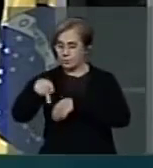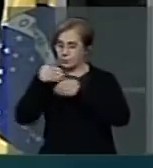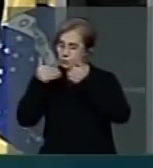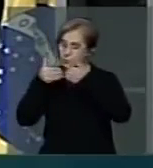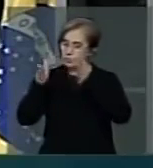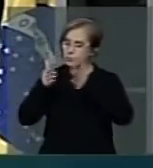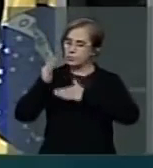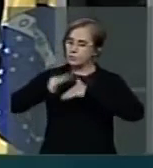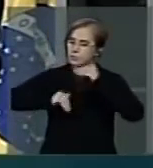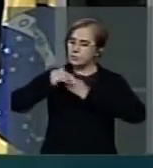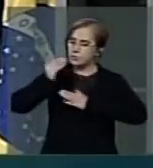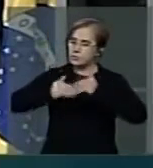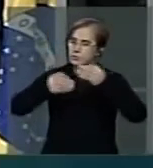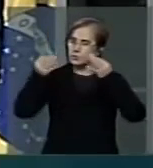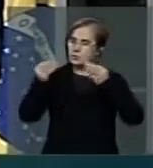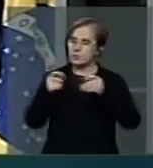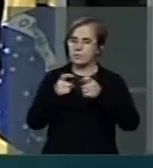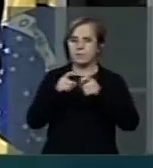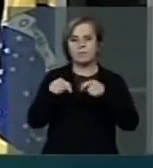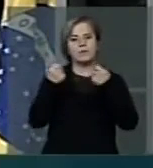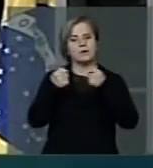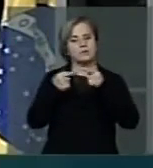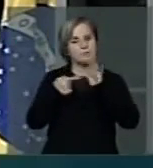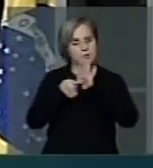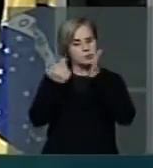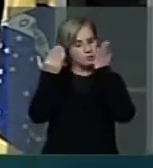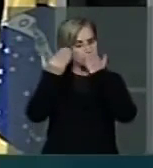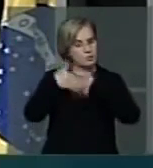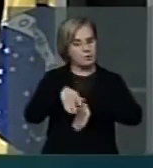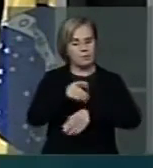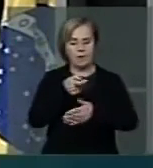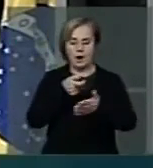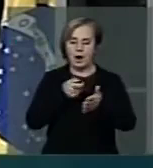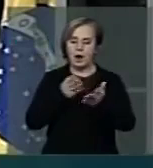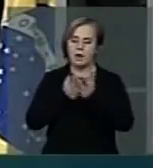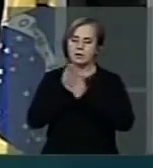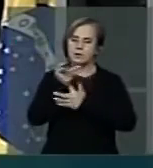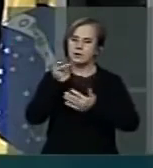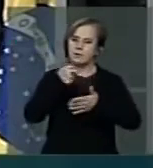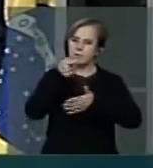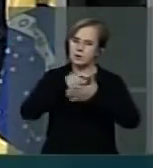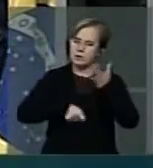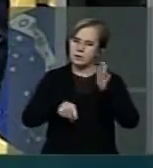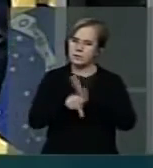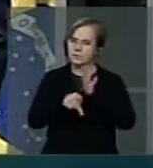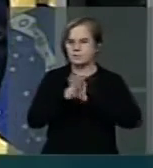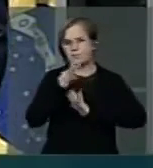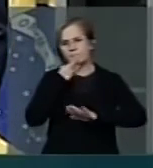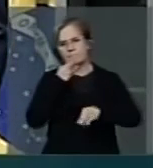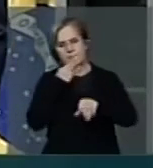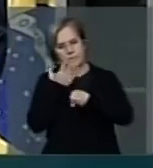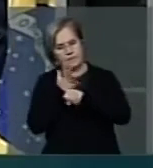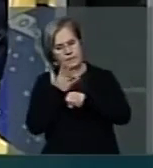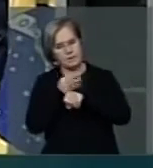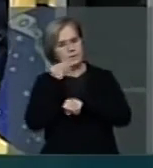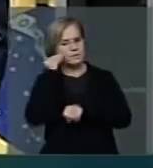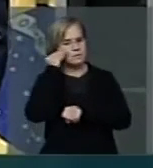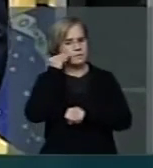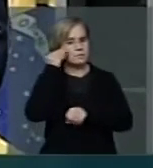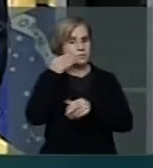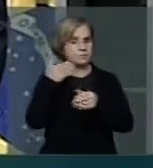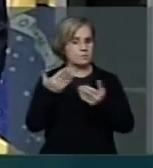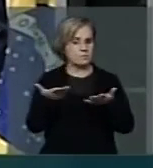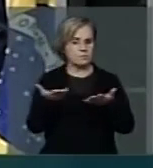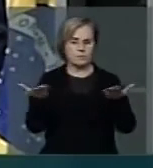precisam comprovar a sua competência através da avaliação de conhecimentos, habilidades e atitudes. Surpreende